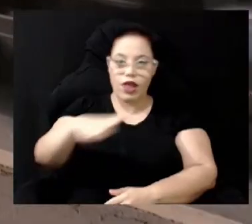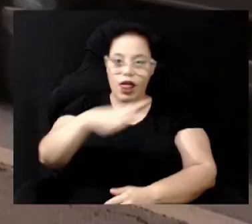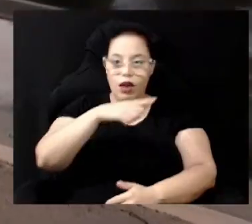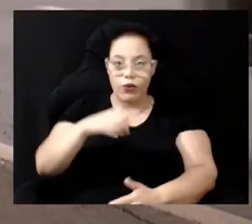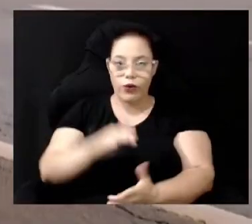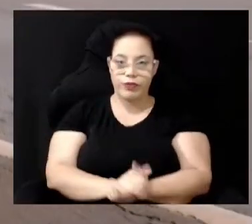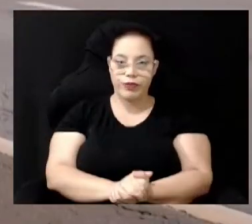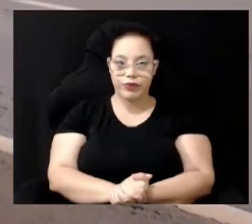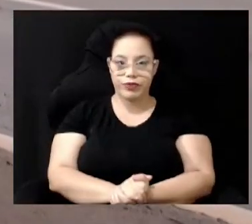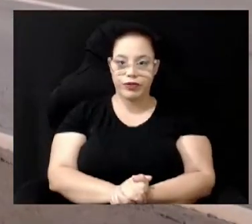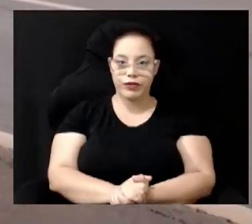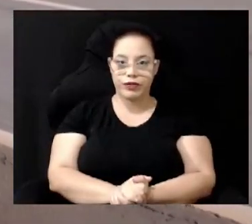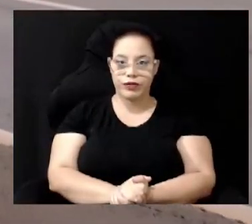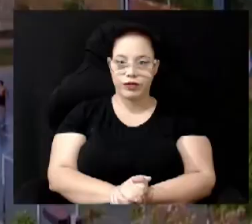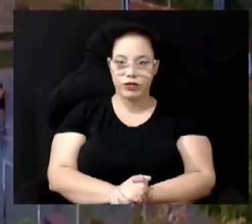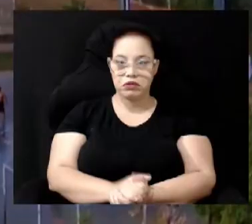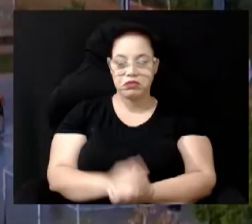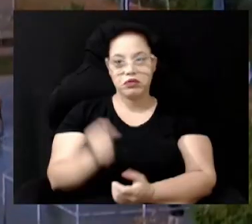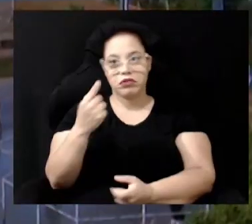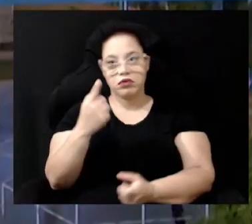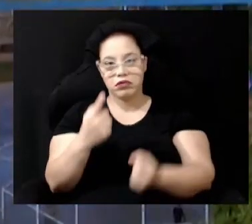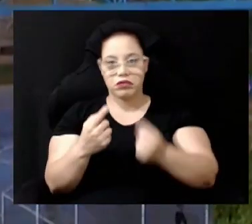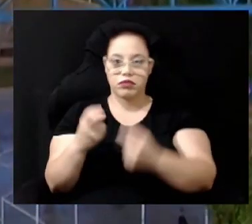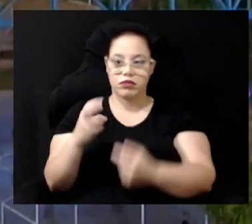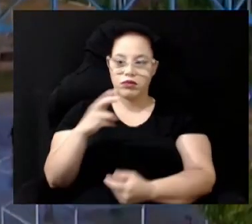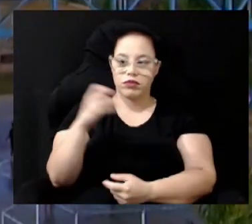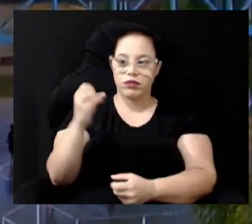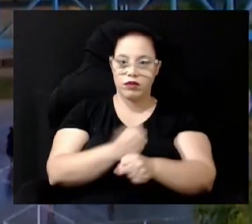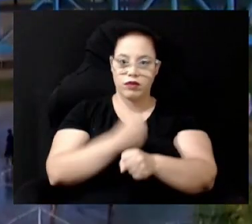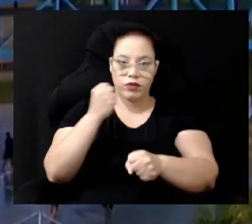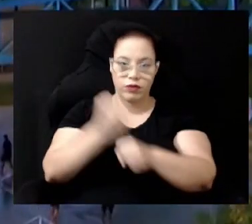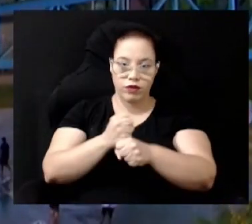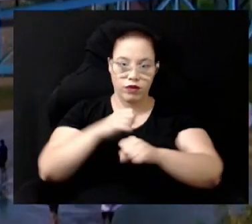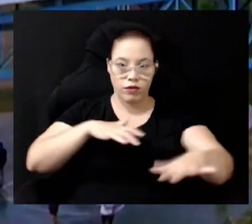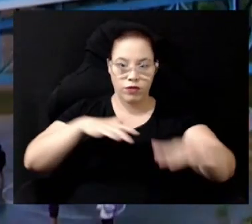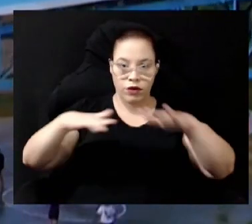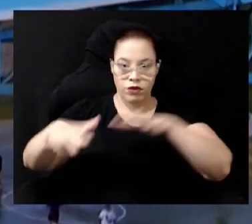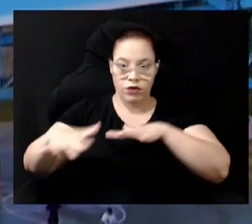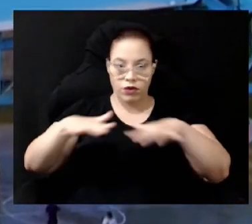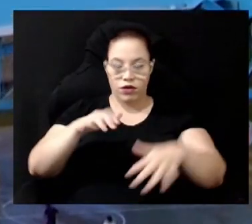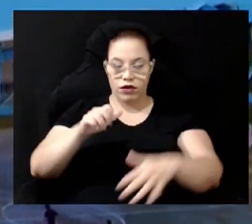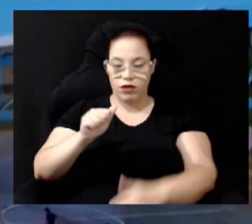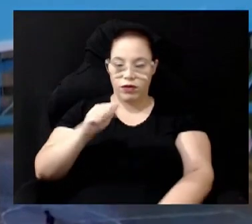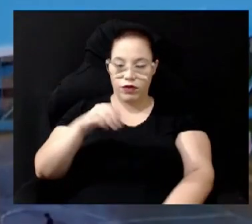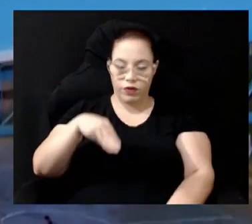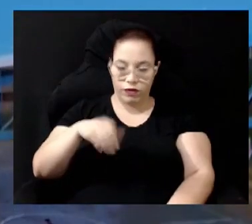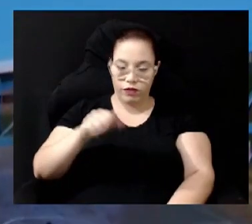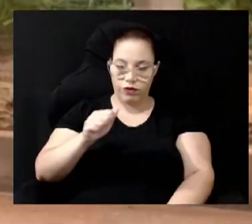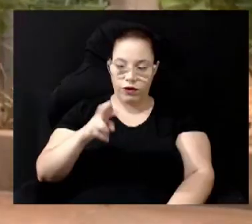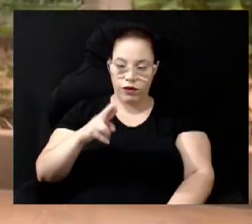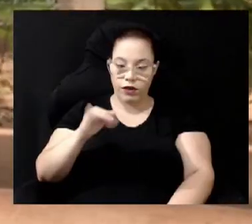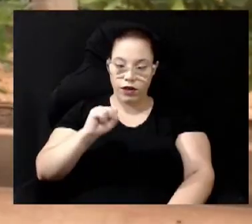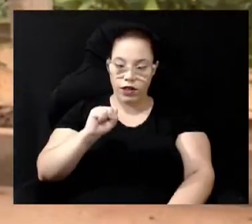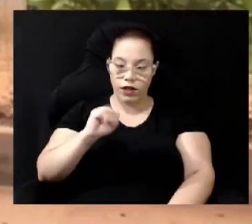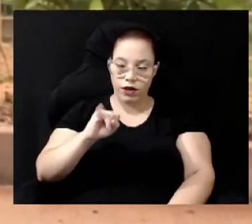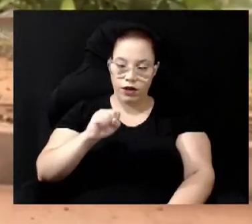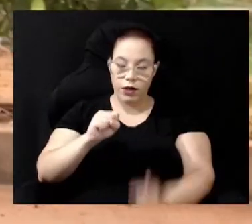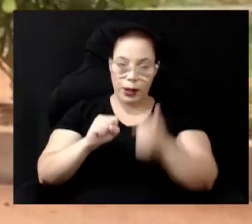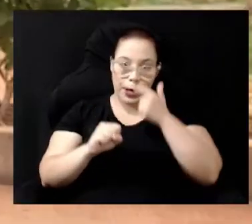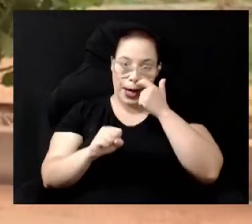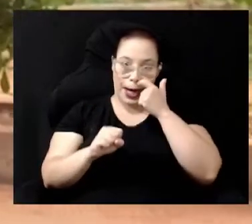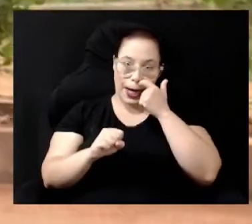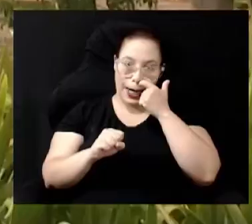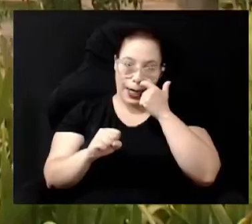Nos últimos 50 anos a região dos Amaraz localizada ao norte do município de Campinas passou por